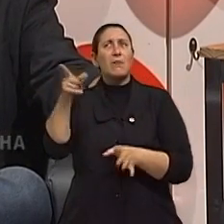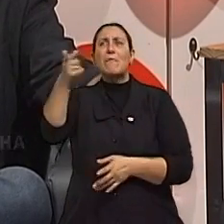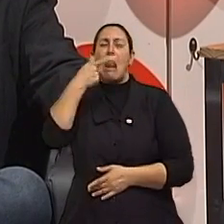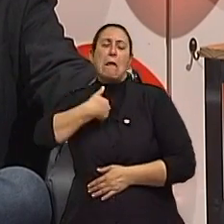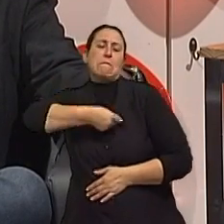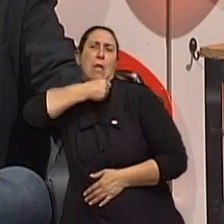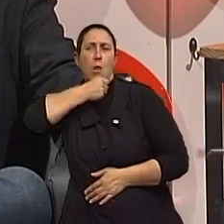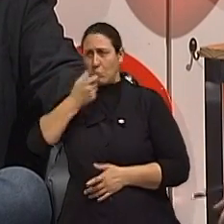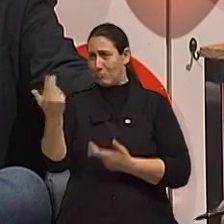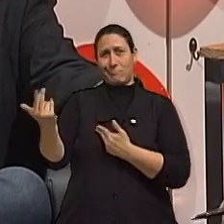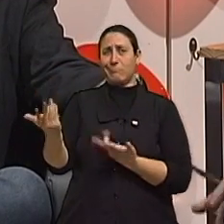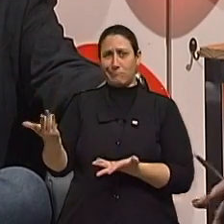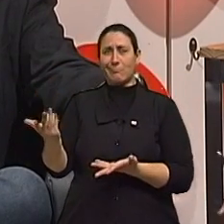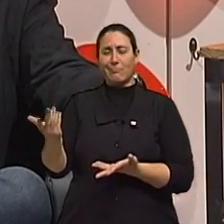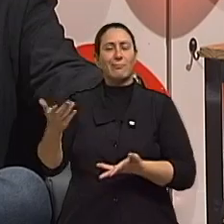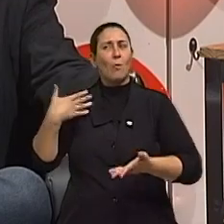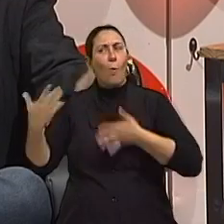aí que já começa a descontrair